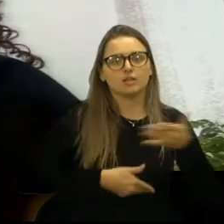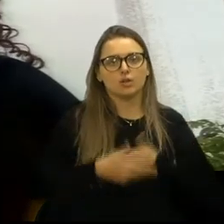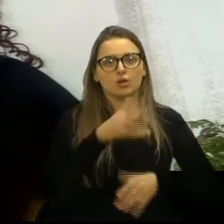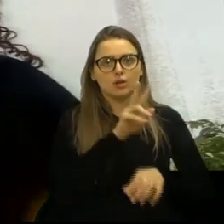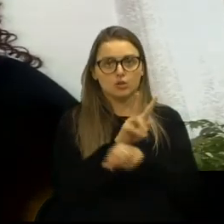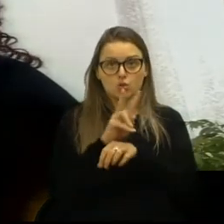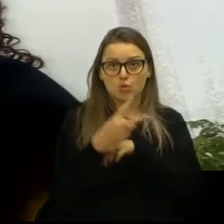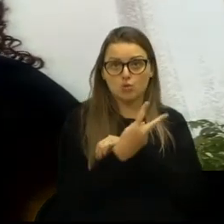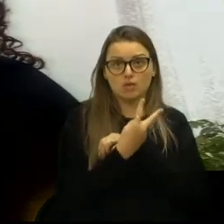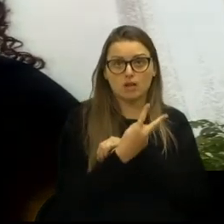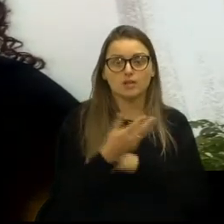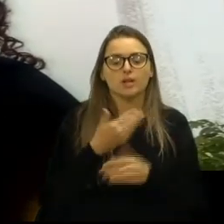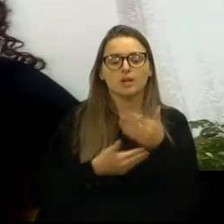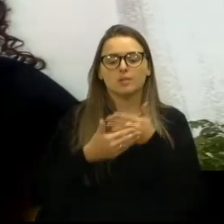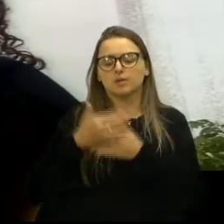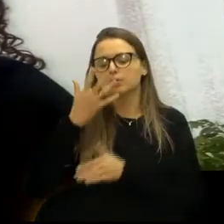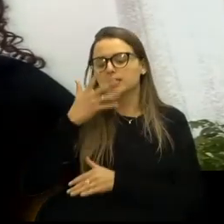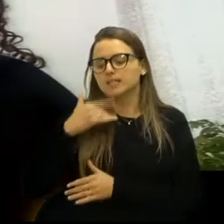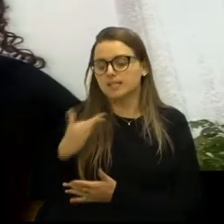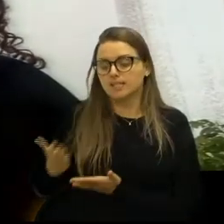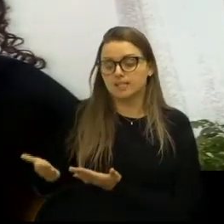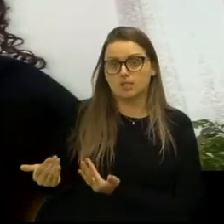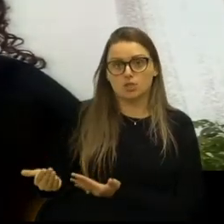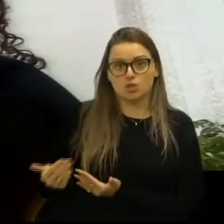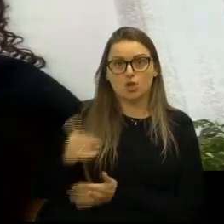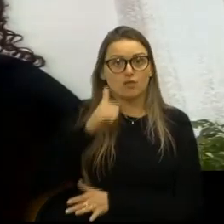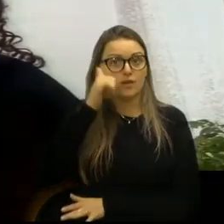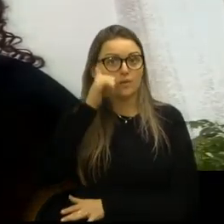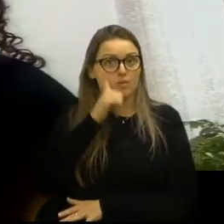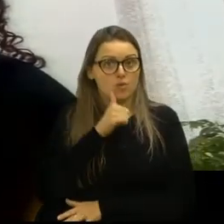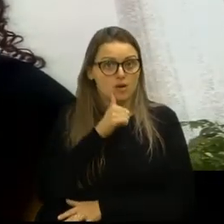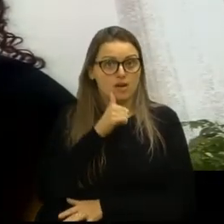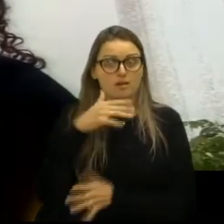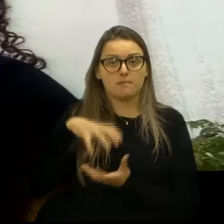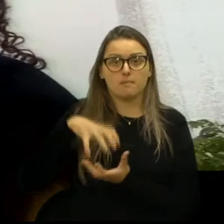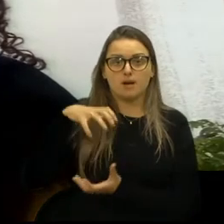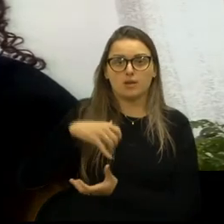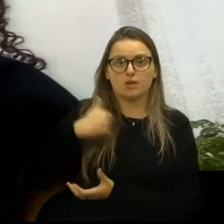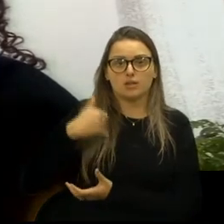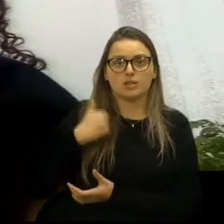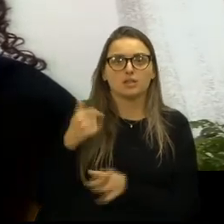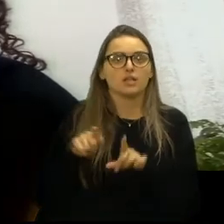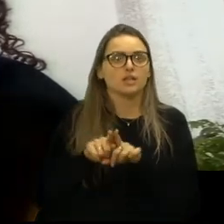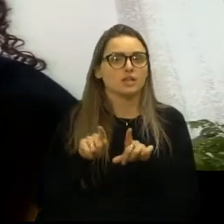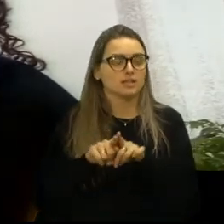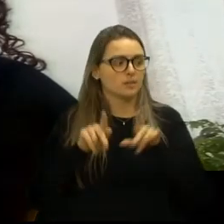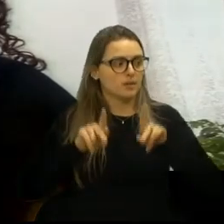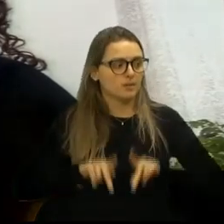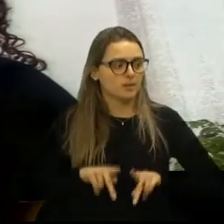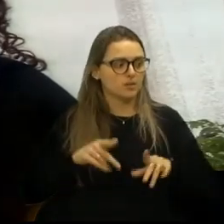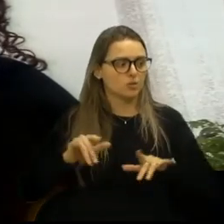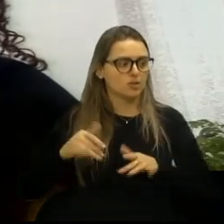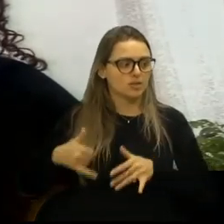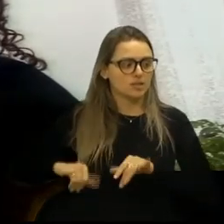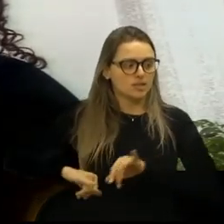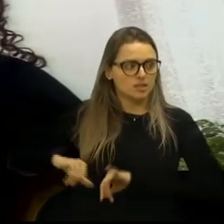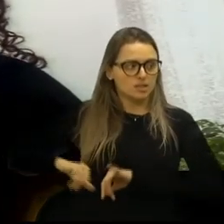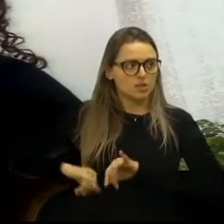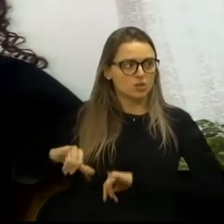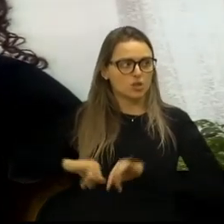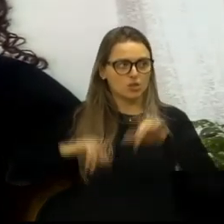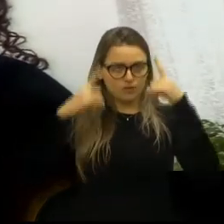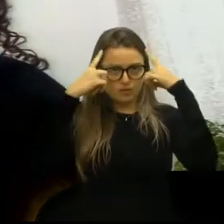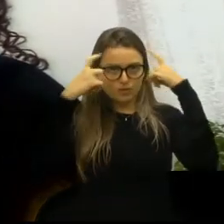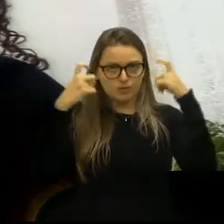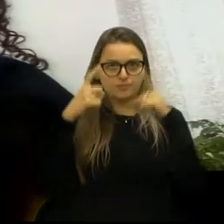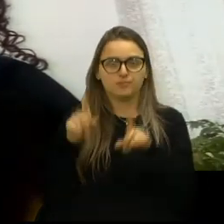sobretudo para crianças e adolescentes, mulheres, idosos e pessoas em situação de violência. No